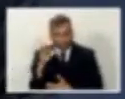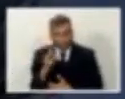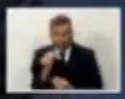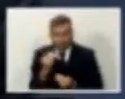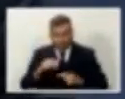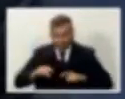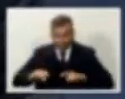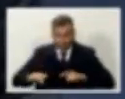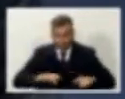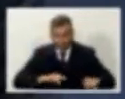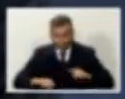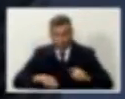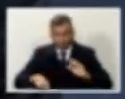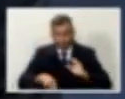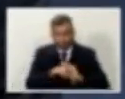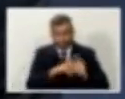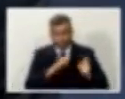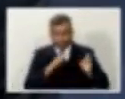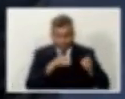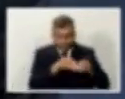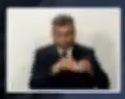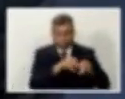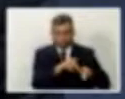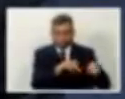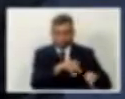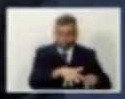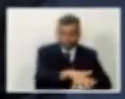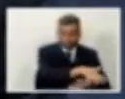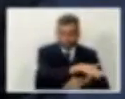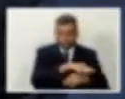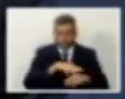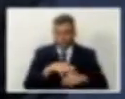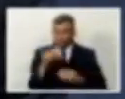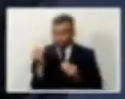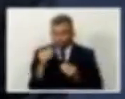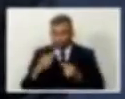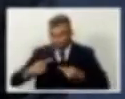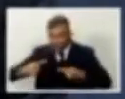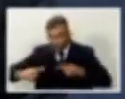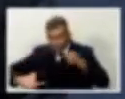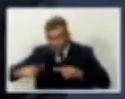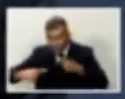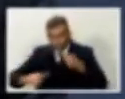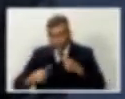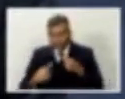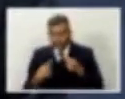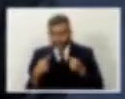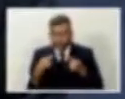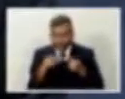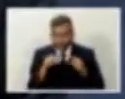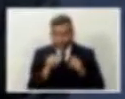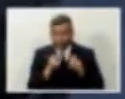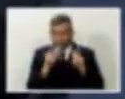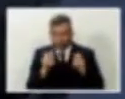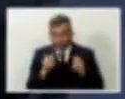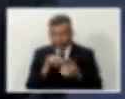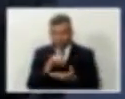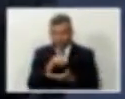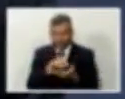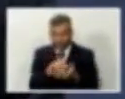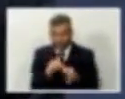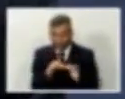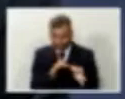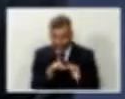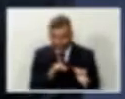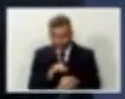programa estruturado, de discutir segurança alimentar de maneira decente, que é um problema sério, que a gente precisa discutir